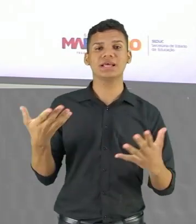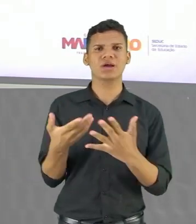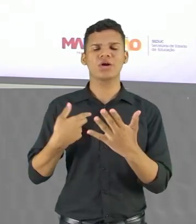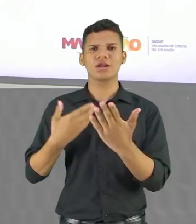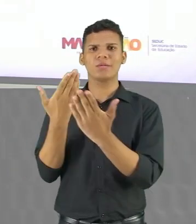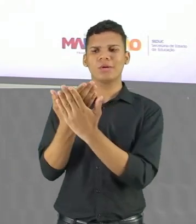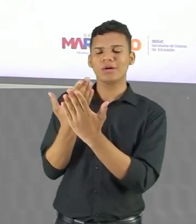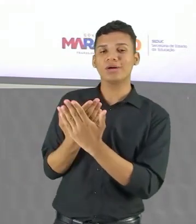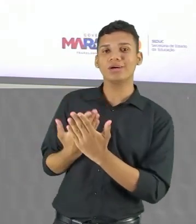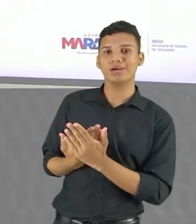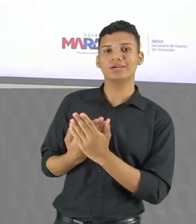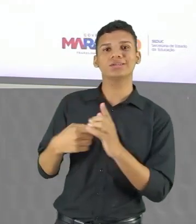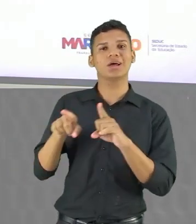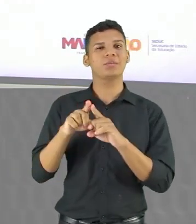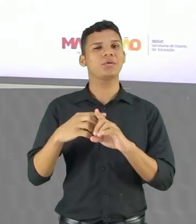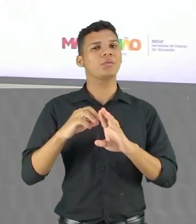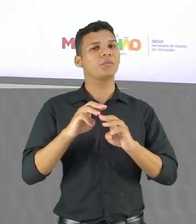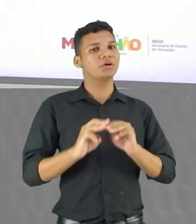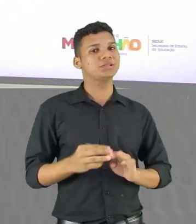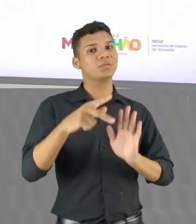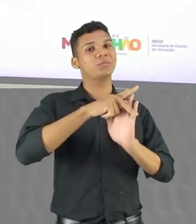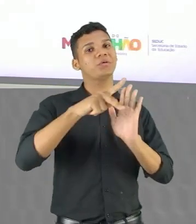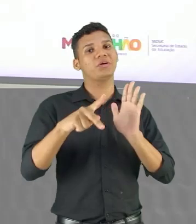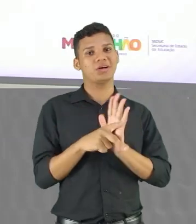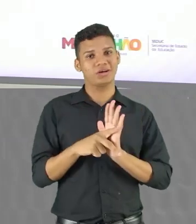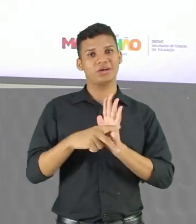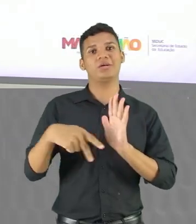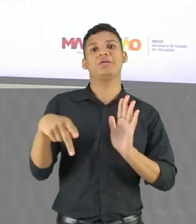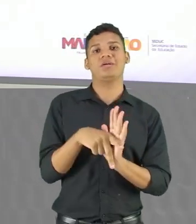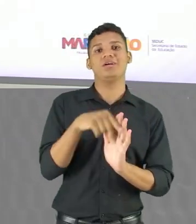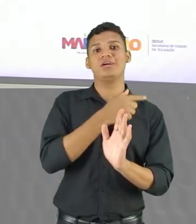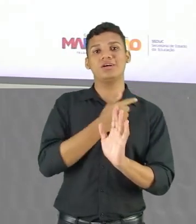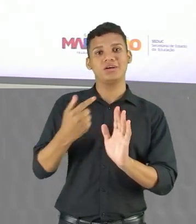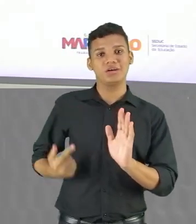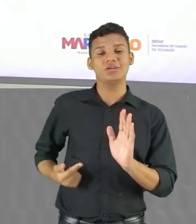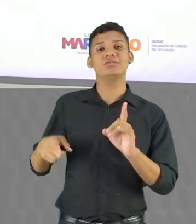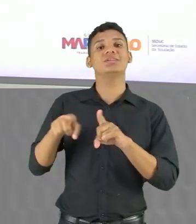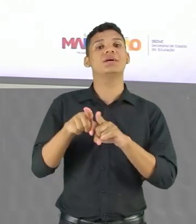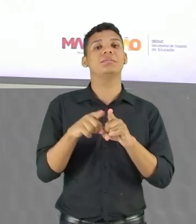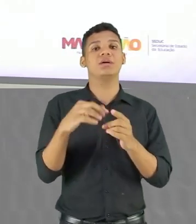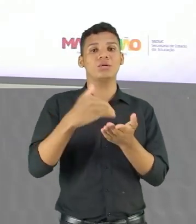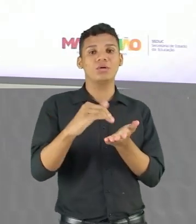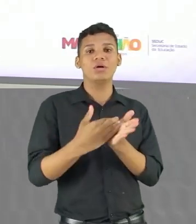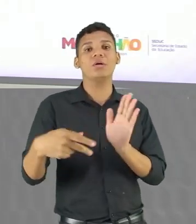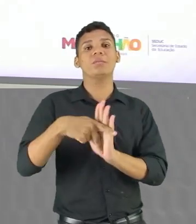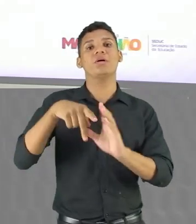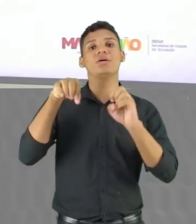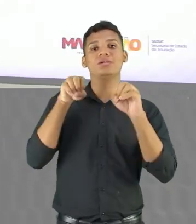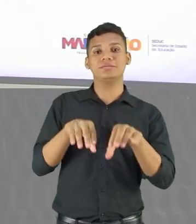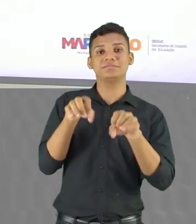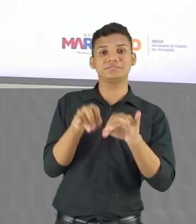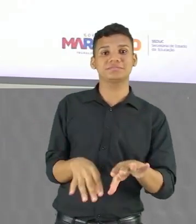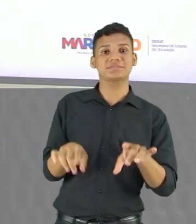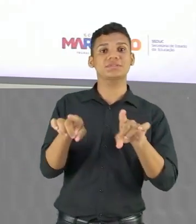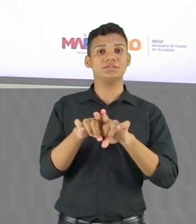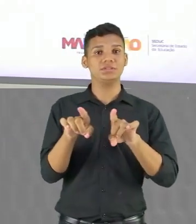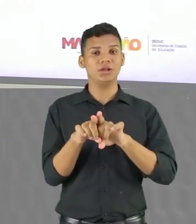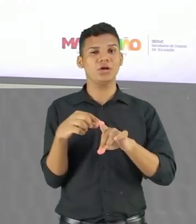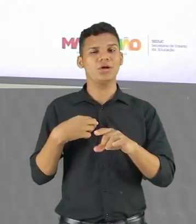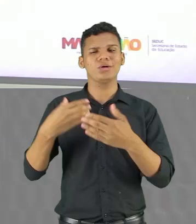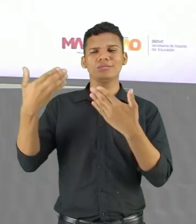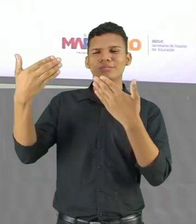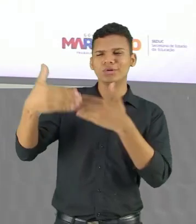revisão por meio do projeto do governo do estado do Maranhão, através da Secretaria Estadual de Educação, do cursinho pré